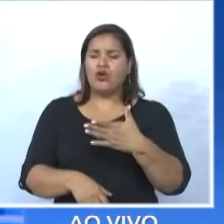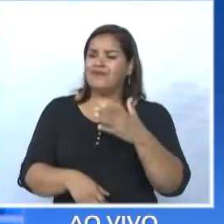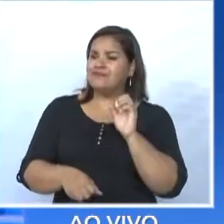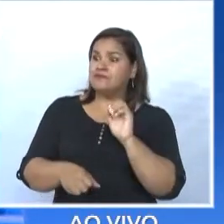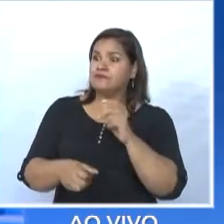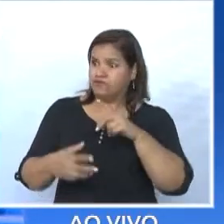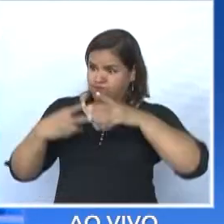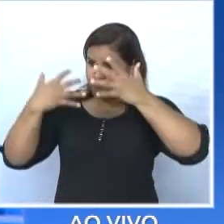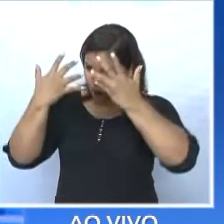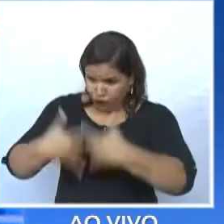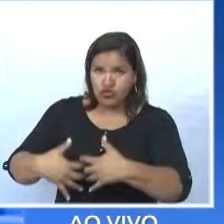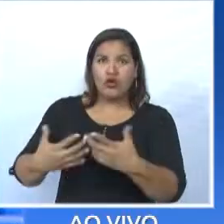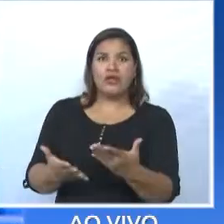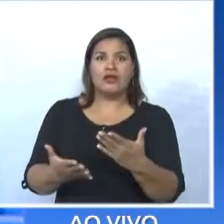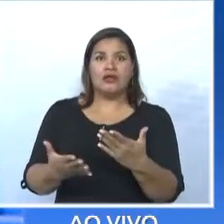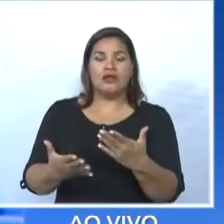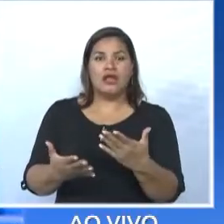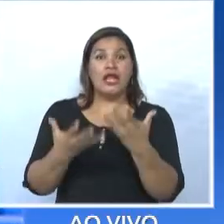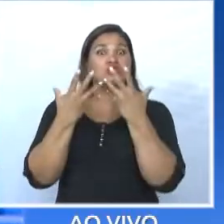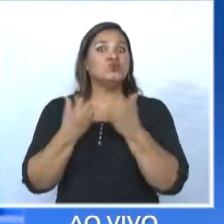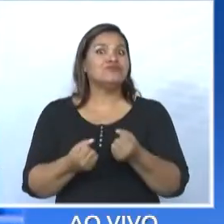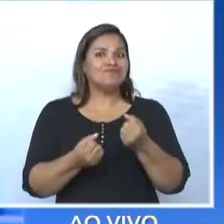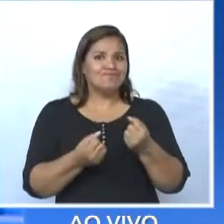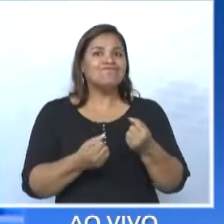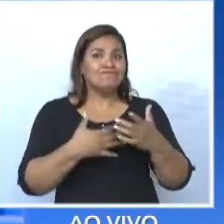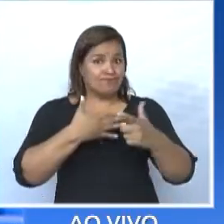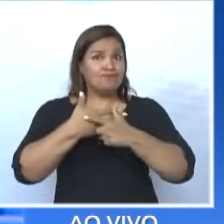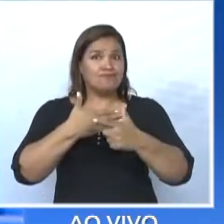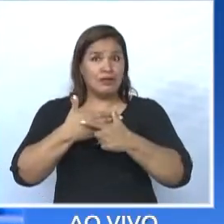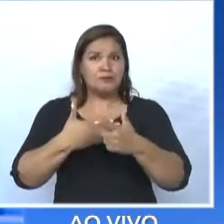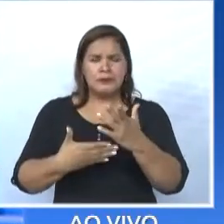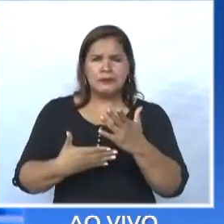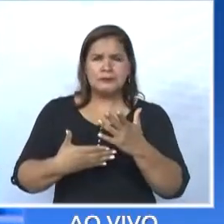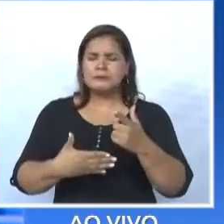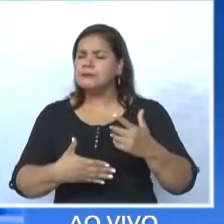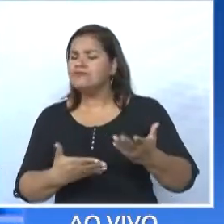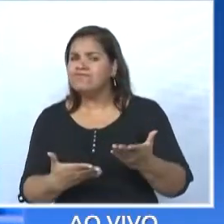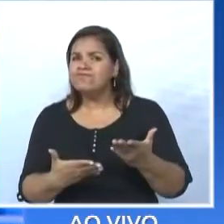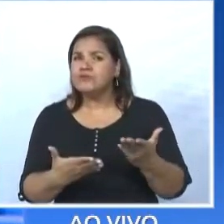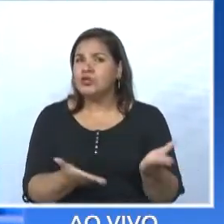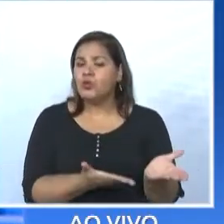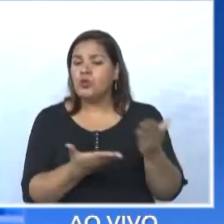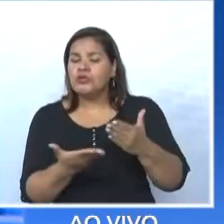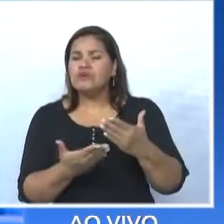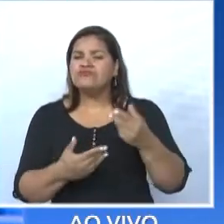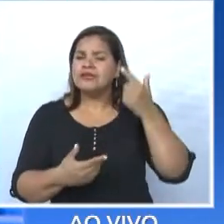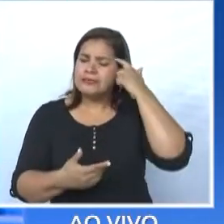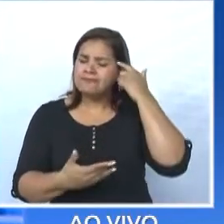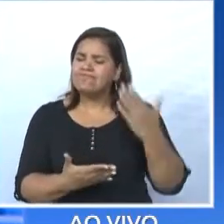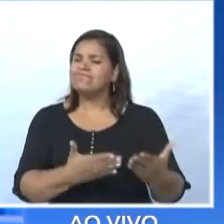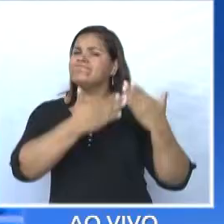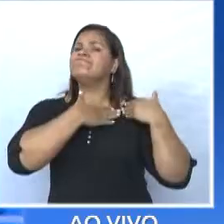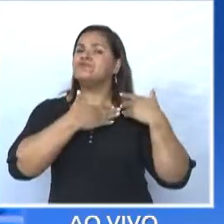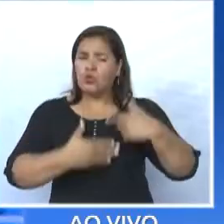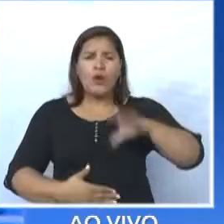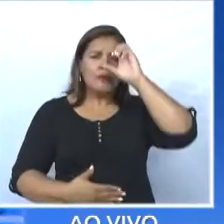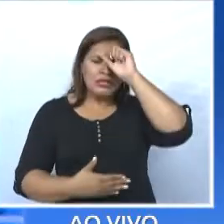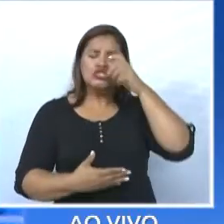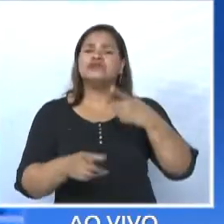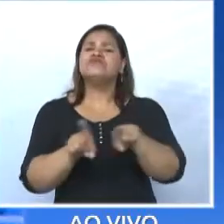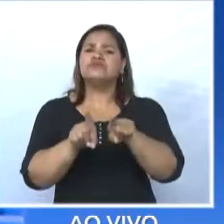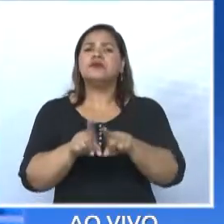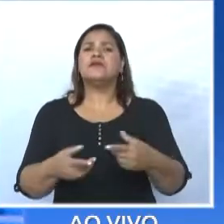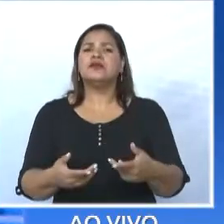papel que não era dela lá atrás, que não foi ela a protagonista, mas traz para ela a responsabilidade. E eu aprendi isso e faço isso hoje.